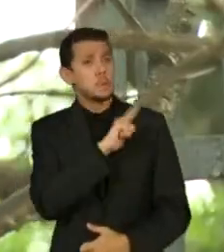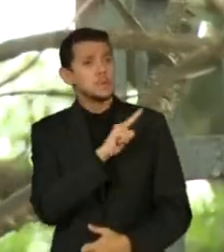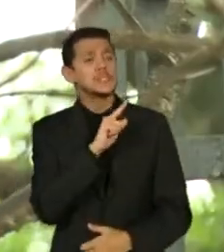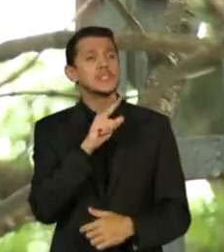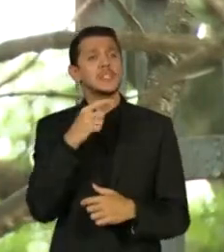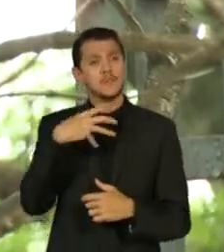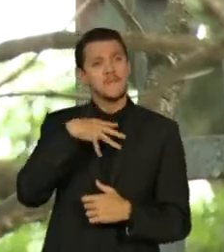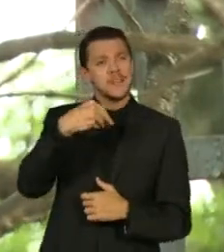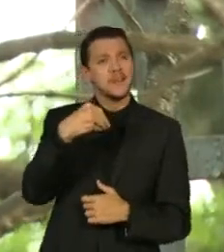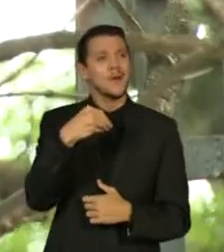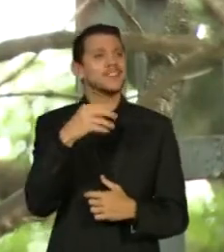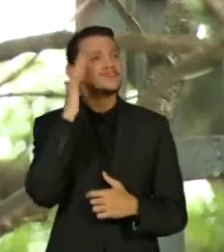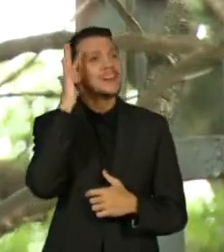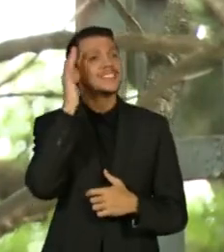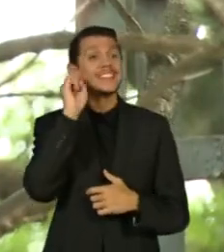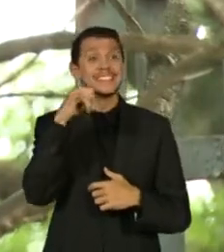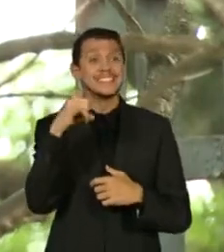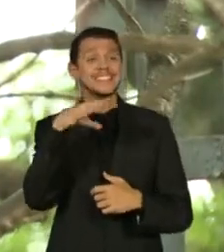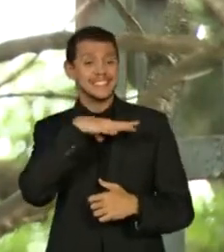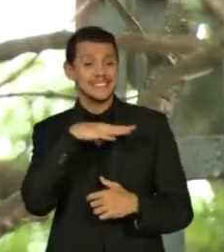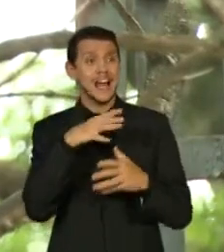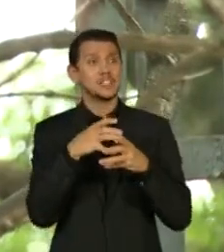imagina se isso fosse maior na cidade.